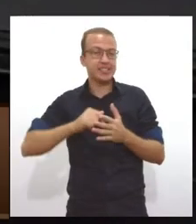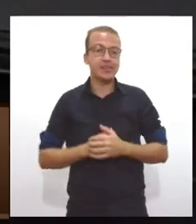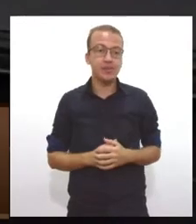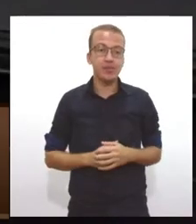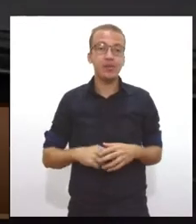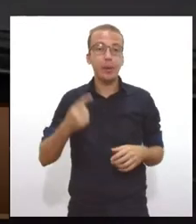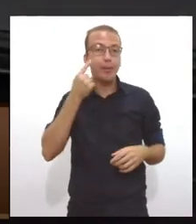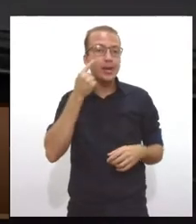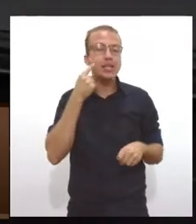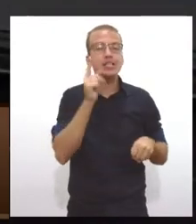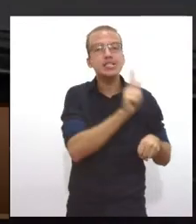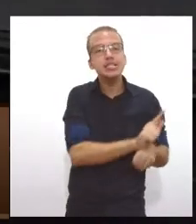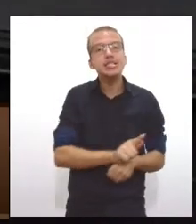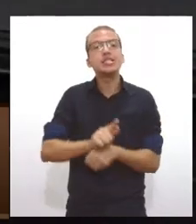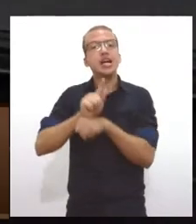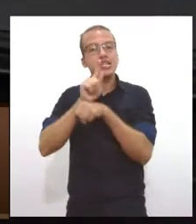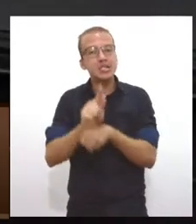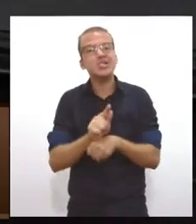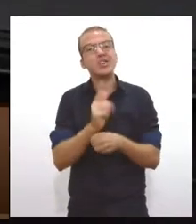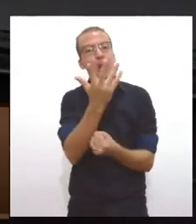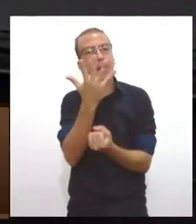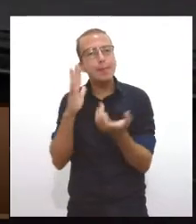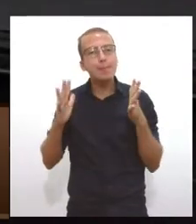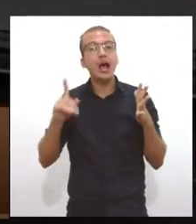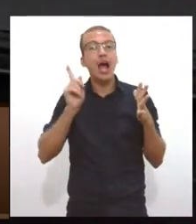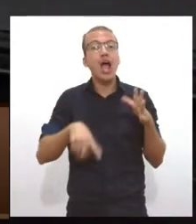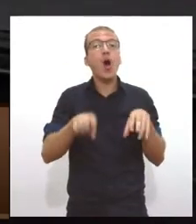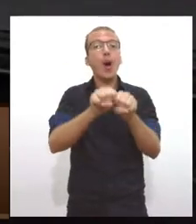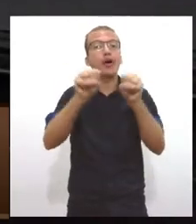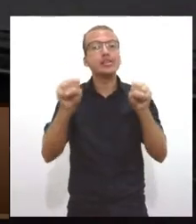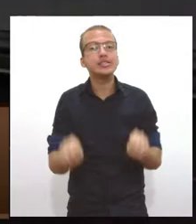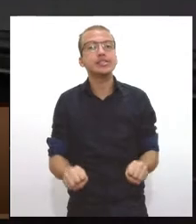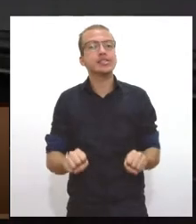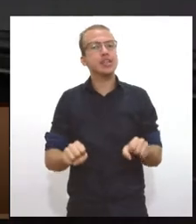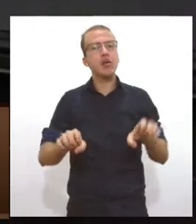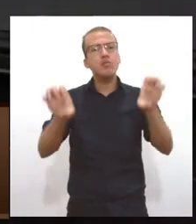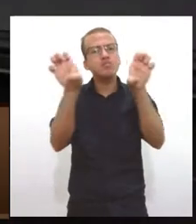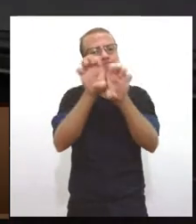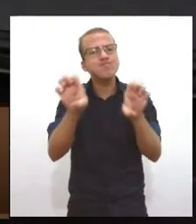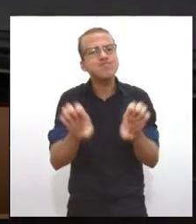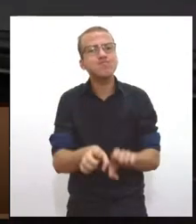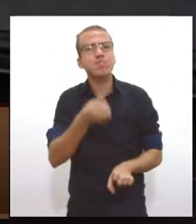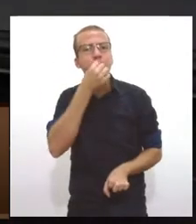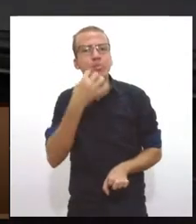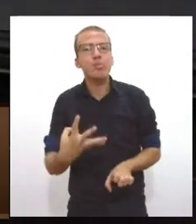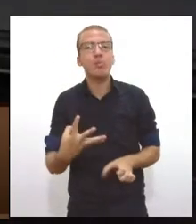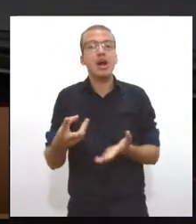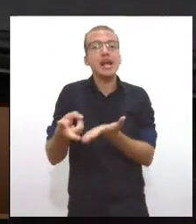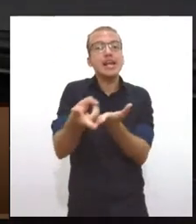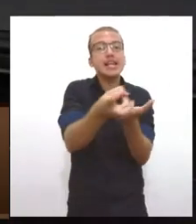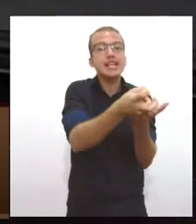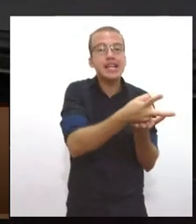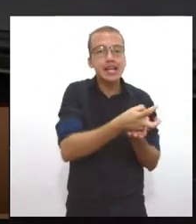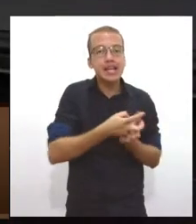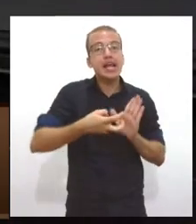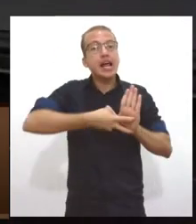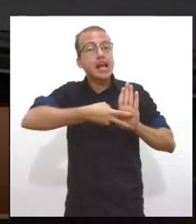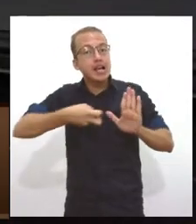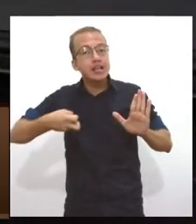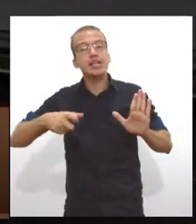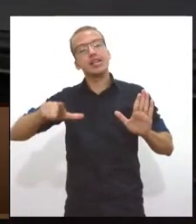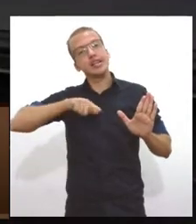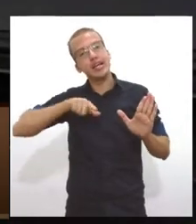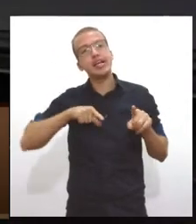de órgãos, eu falo de sistema, de estrutura legal. Uma estrutura tributária, estrutura administrativa. Que,